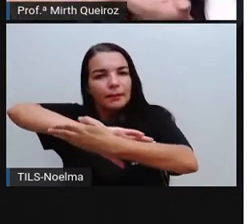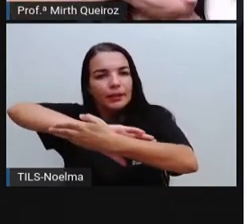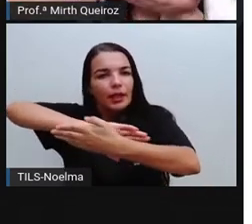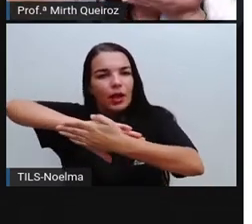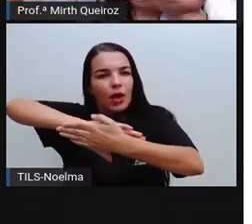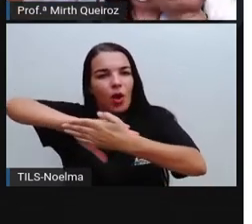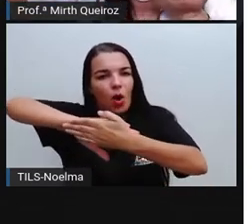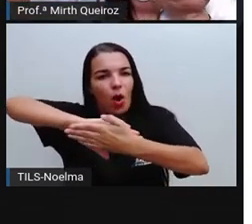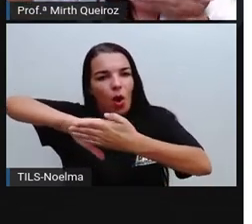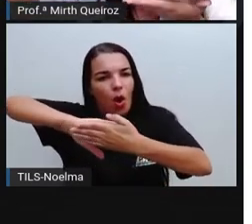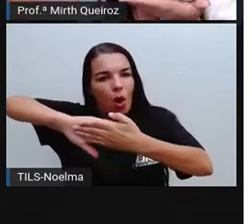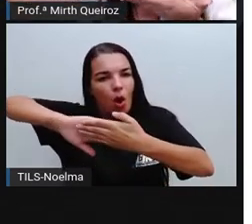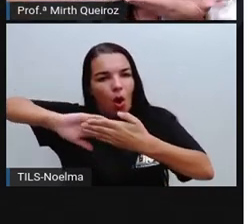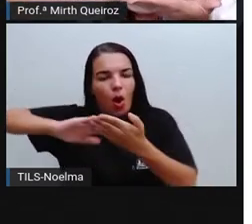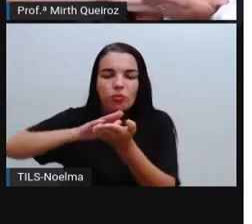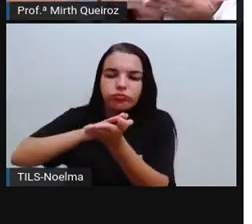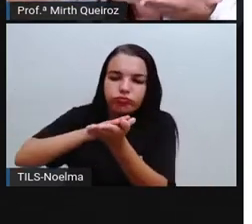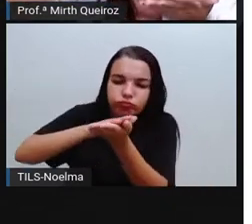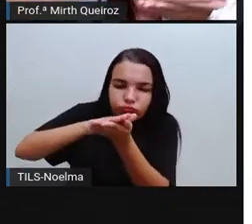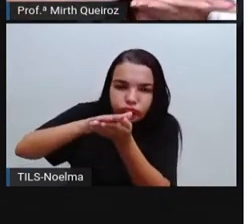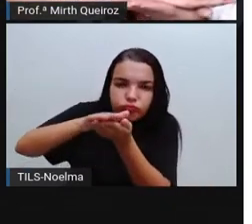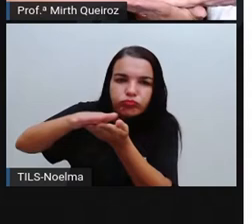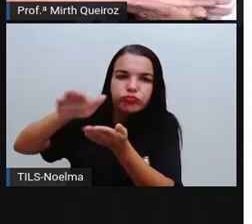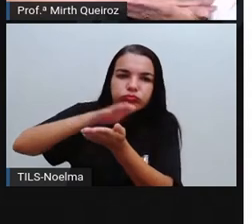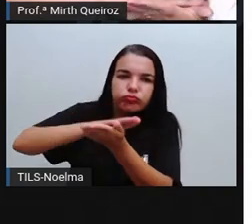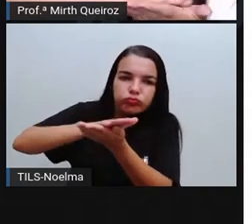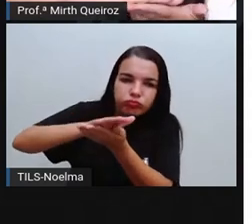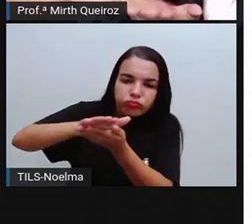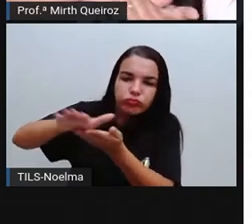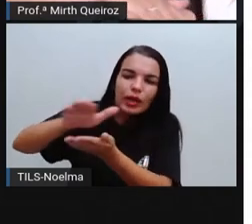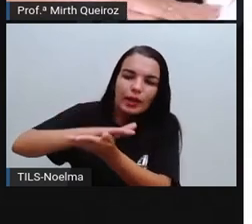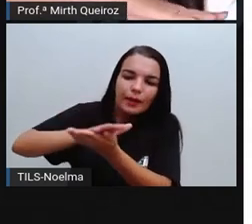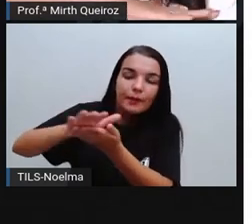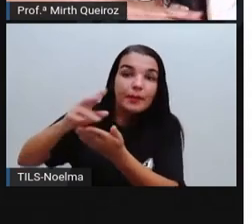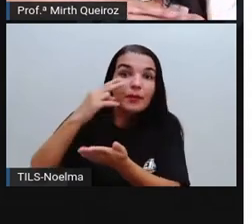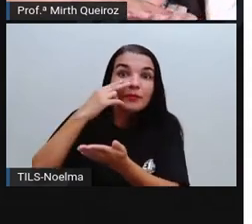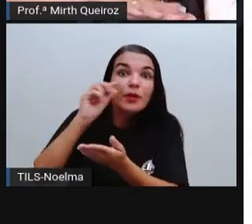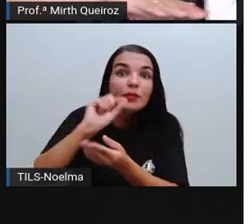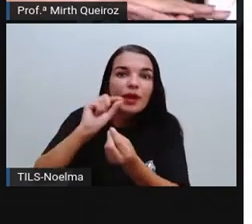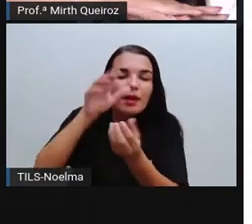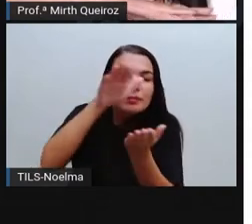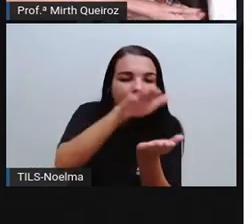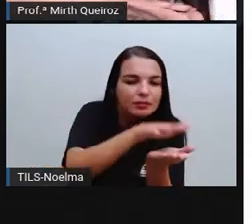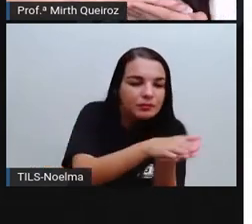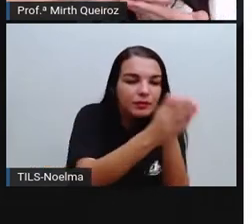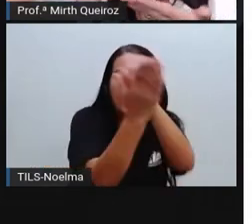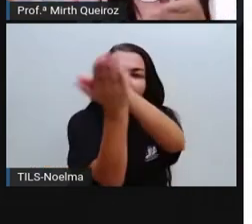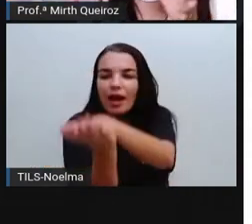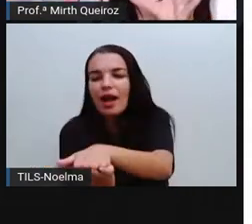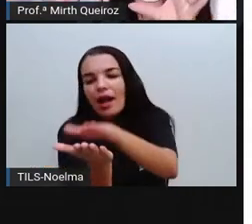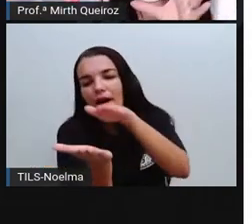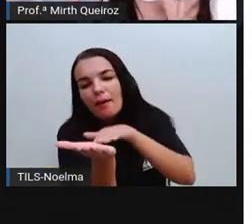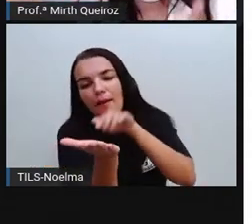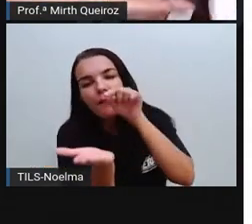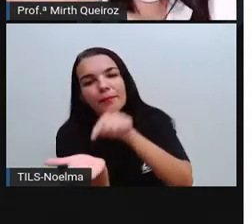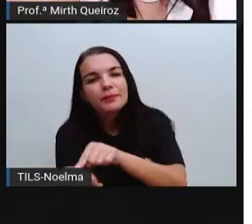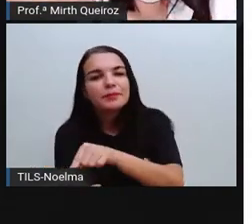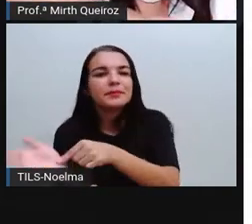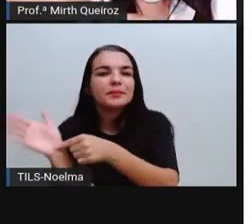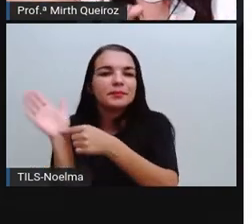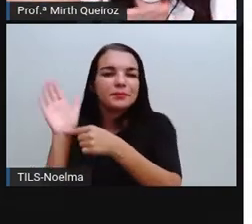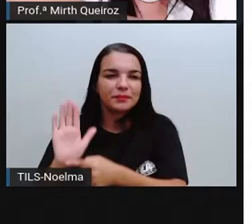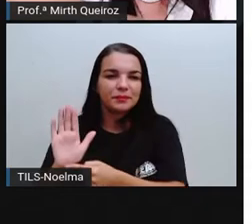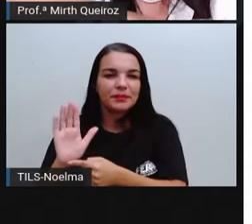vocês e ir passando ali, né? Nela toda, para garantir que a imagem fique meio, né? A plaquinha de